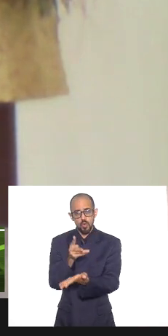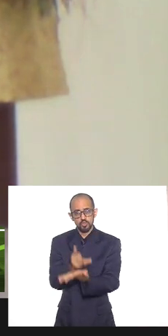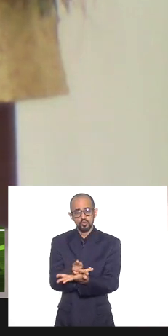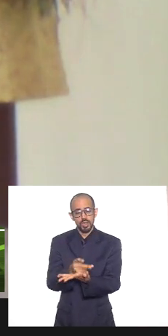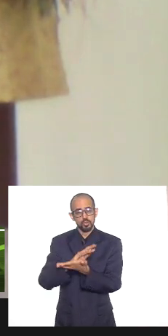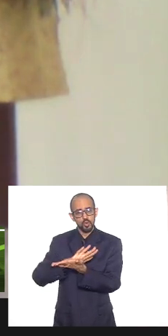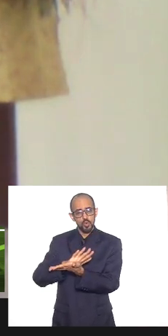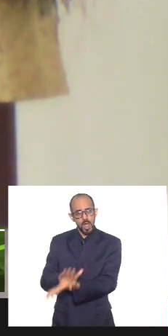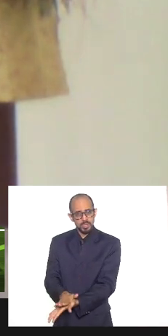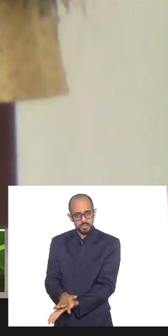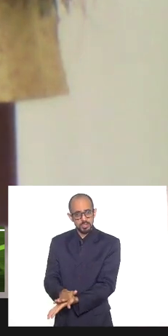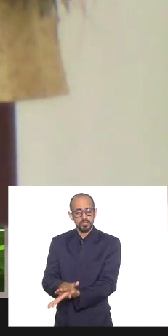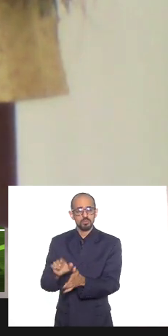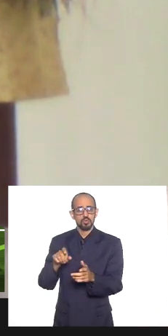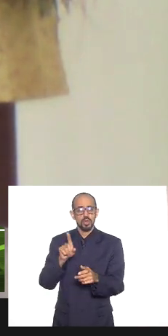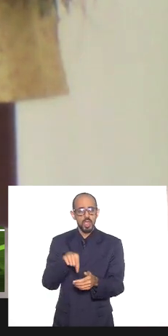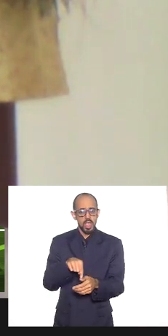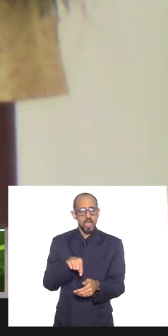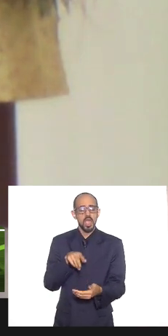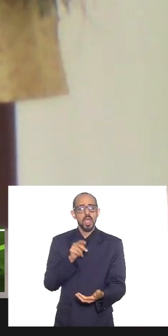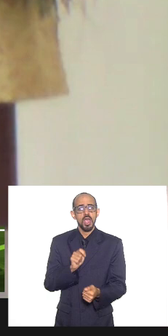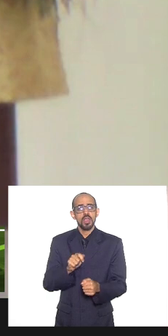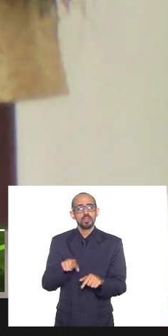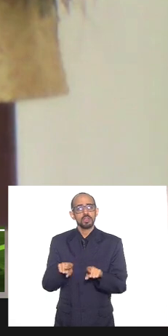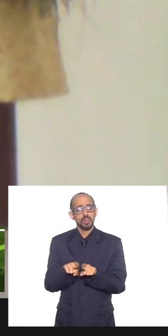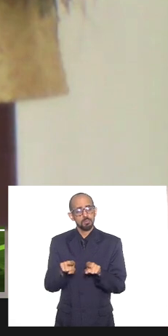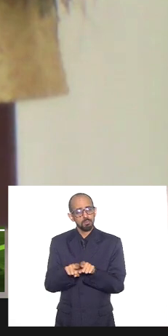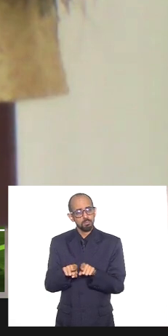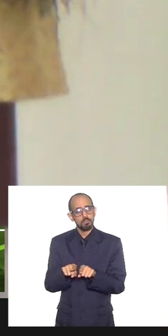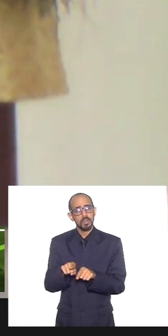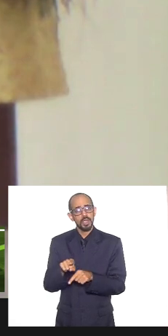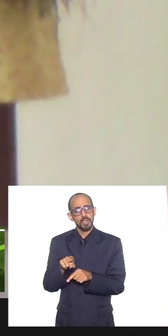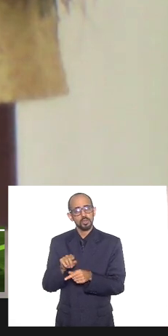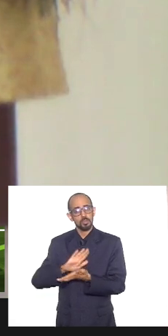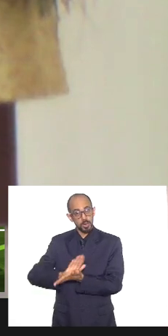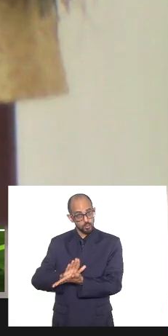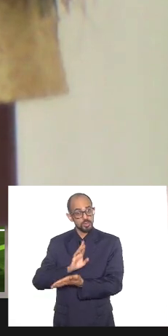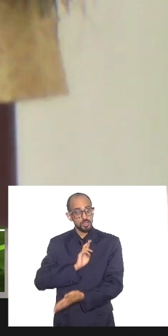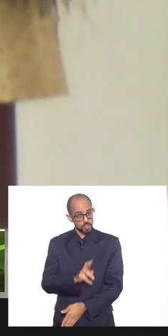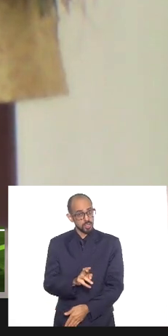é o mantenedor do racismo religioso, é o mantenedor